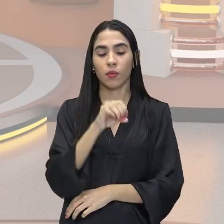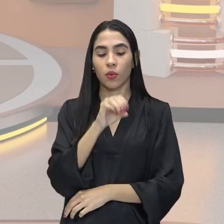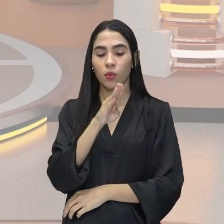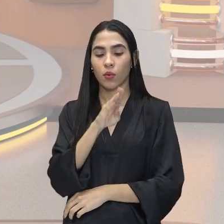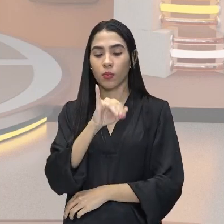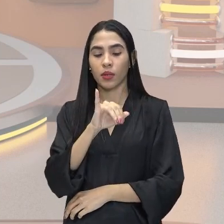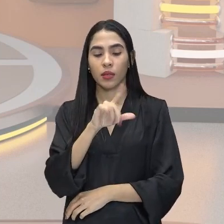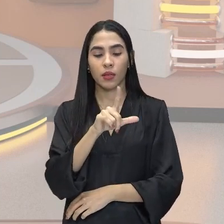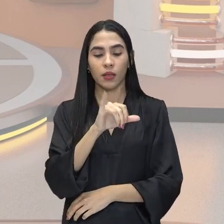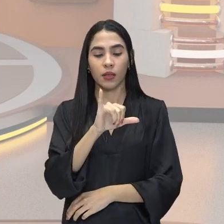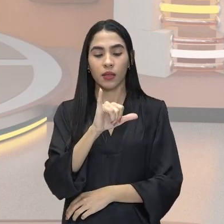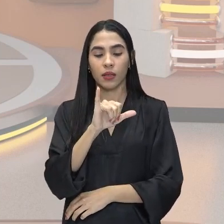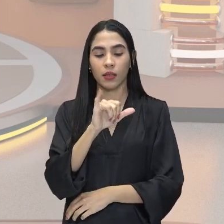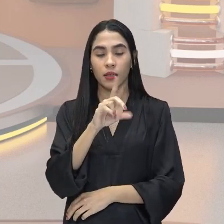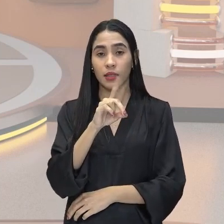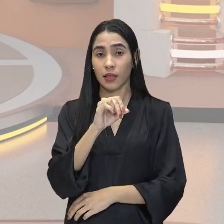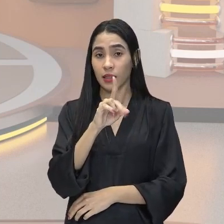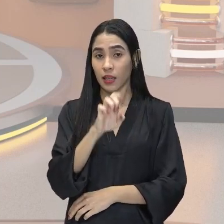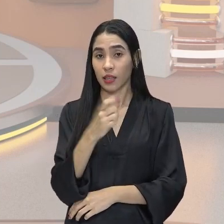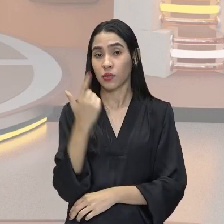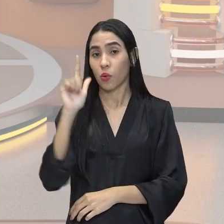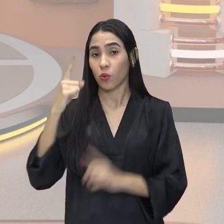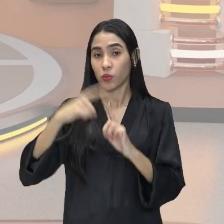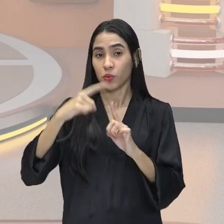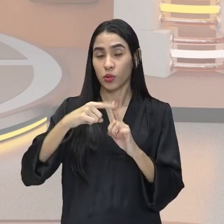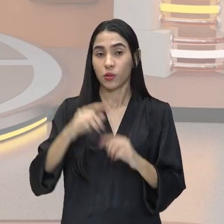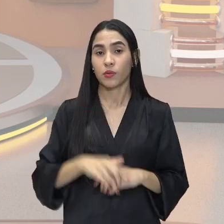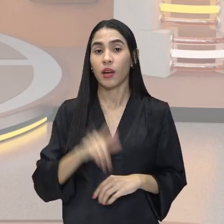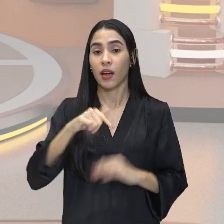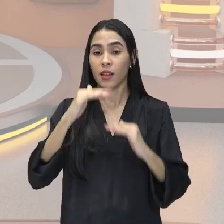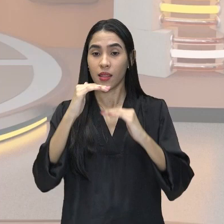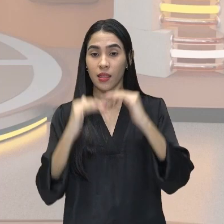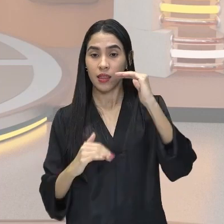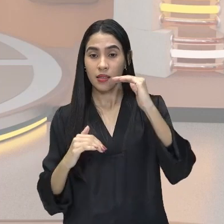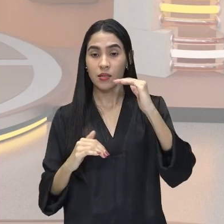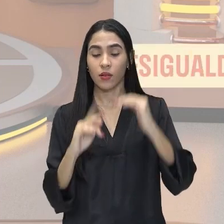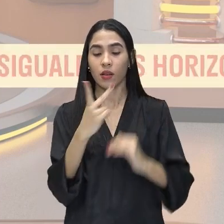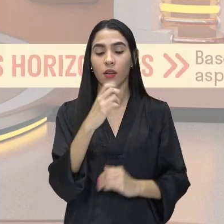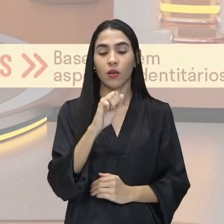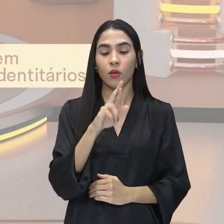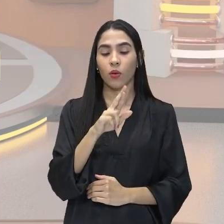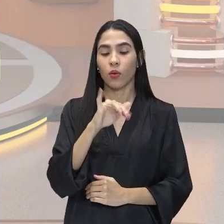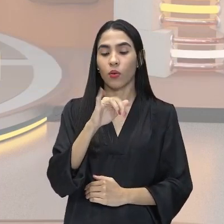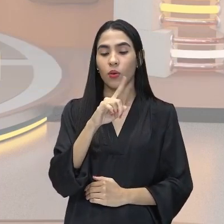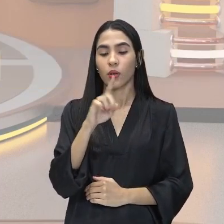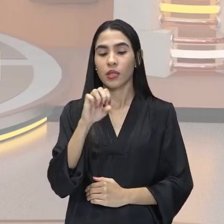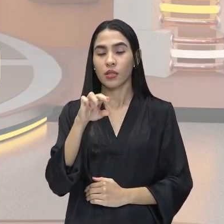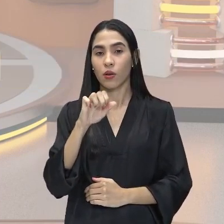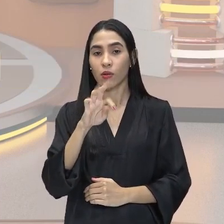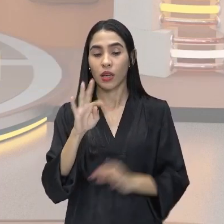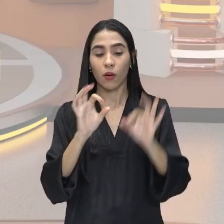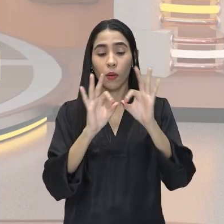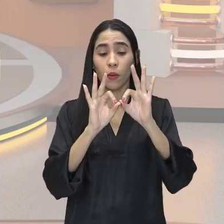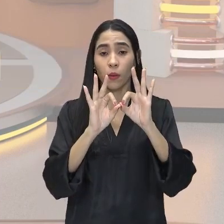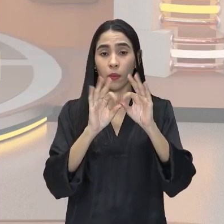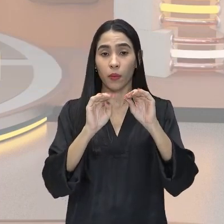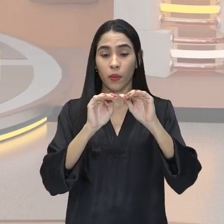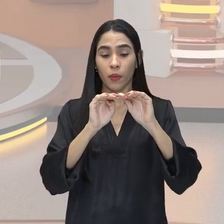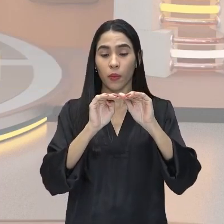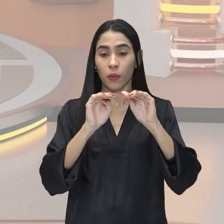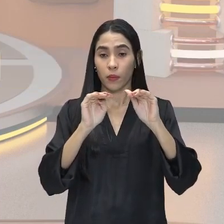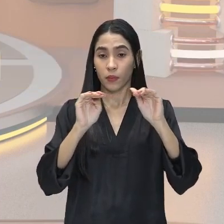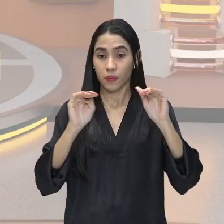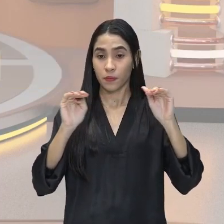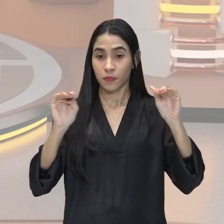E o outro tipo que nós podemos ver é a desigualdade horizontal. Esta ocorre, aqui,